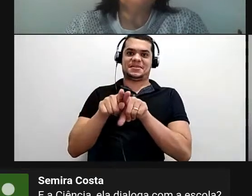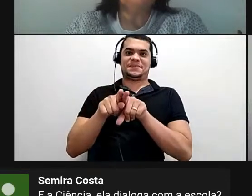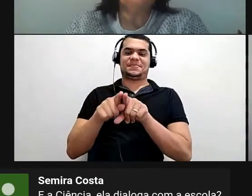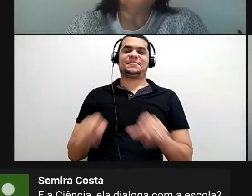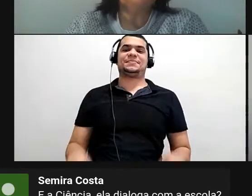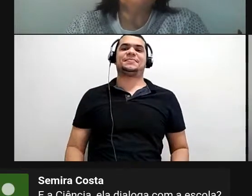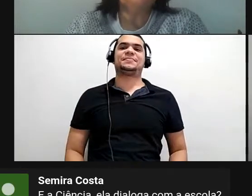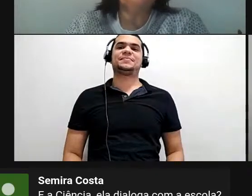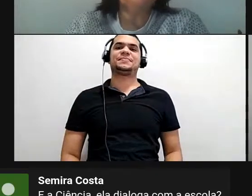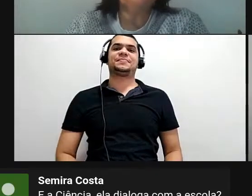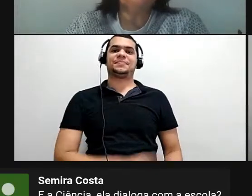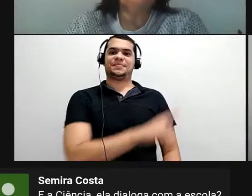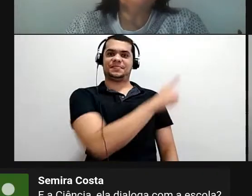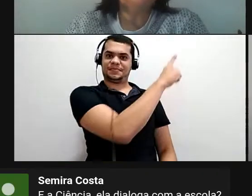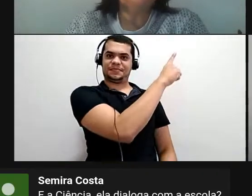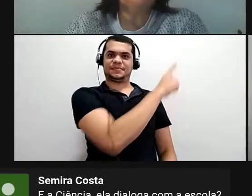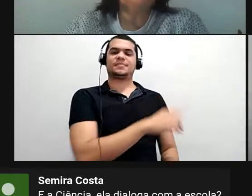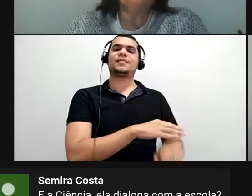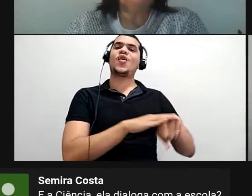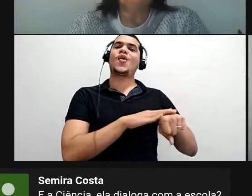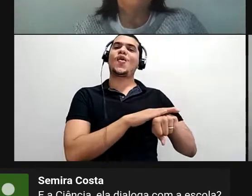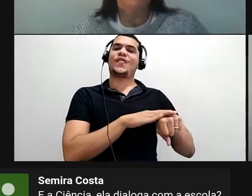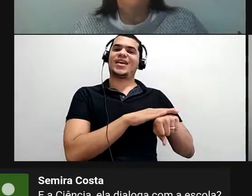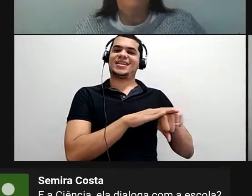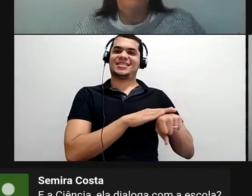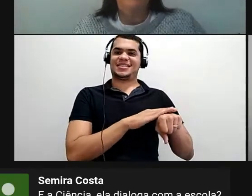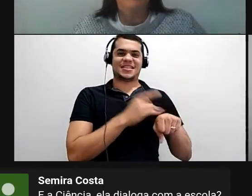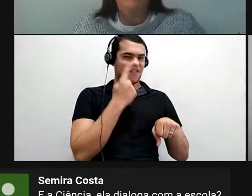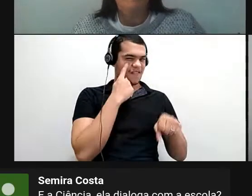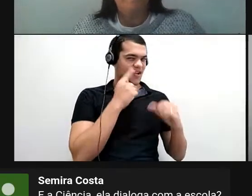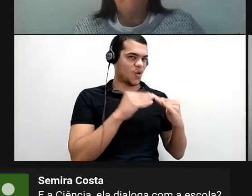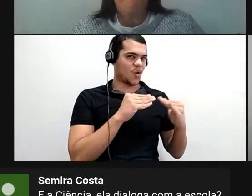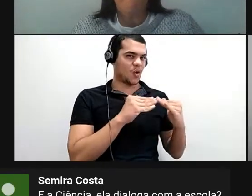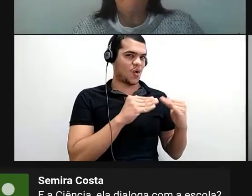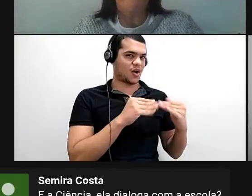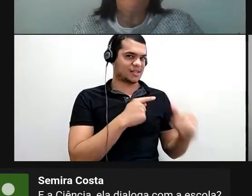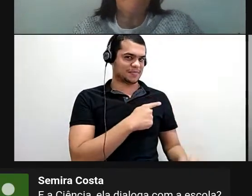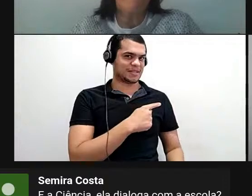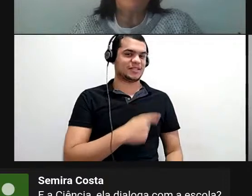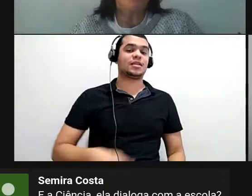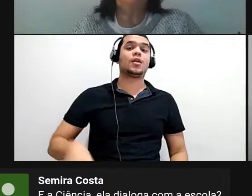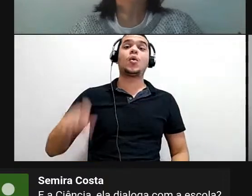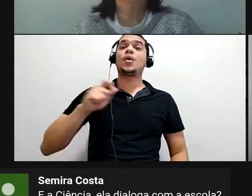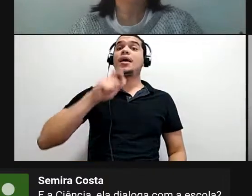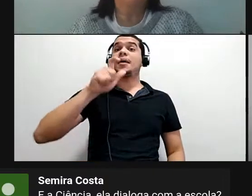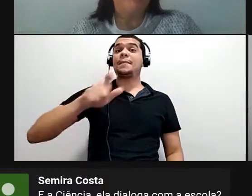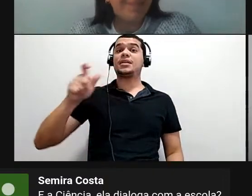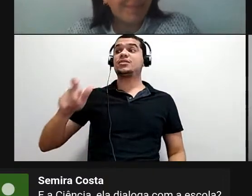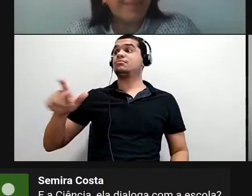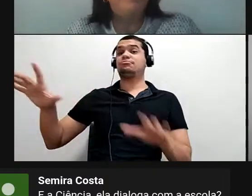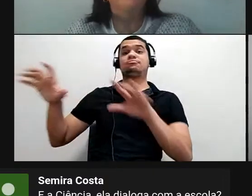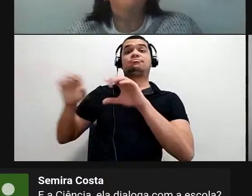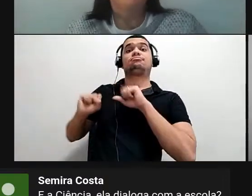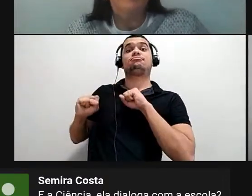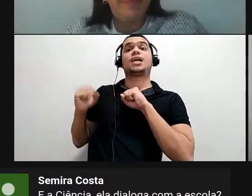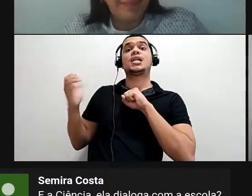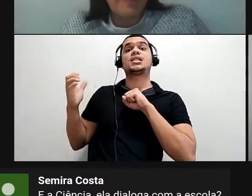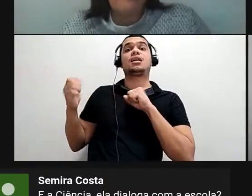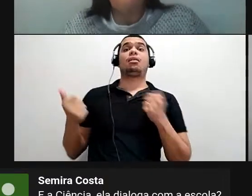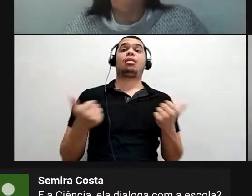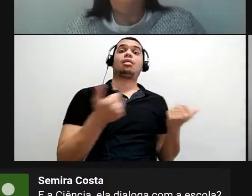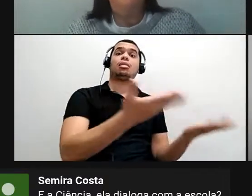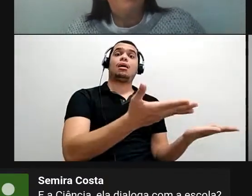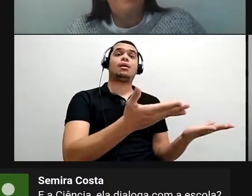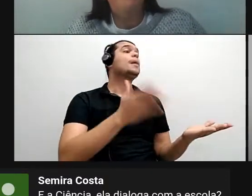É aquela conversa, né, Maristela? E o pessoal chega trazendo a ciência, né? Mas não perguntam se já não